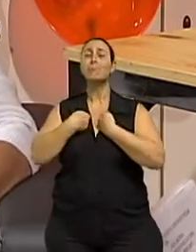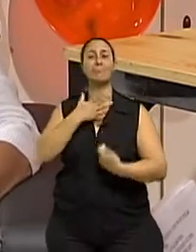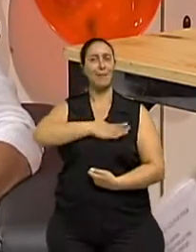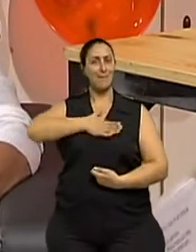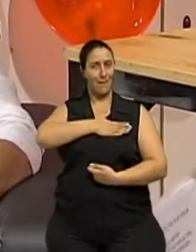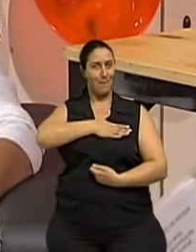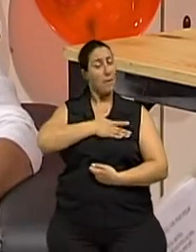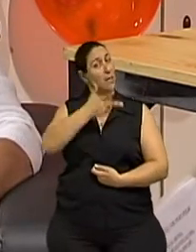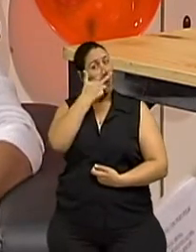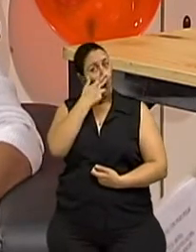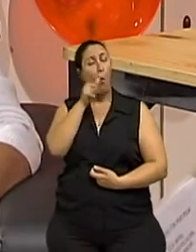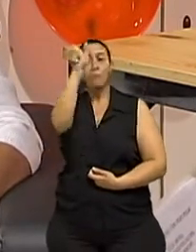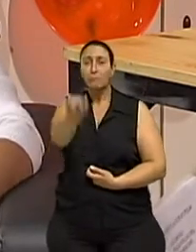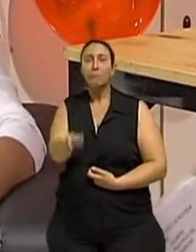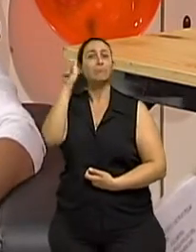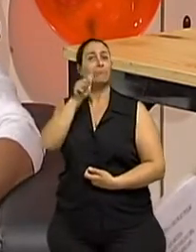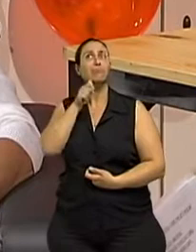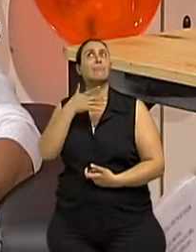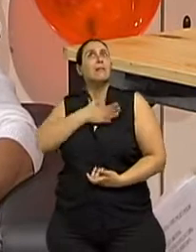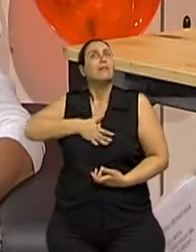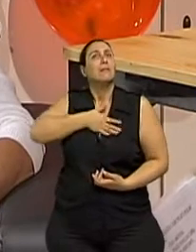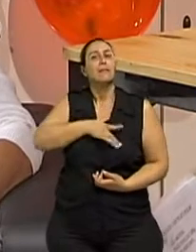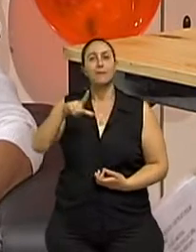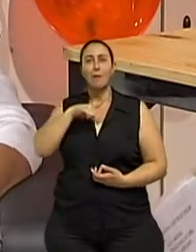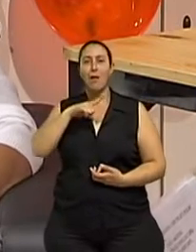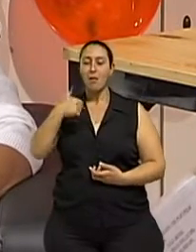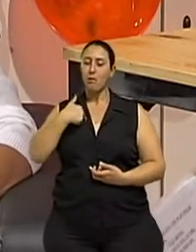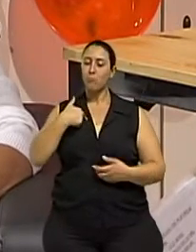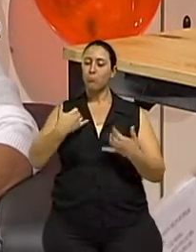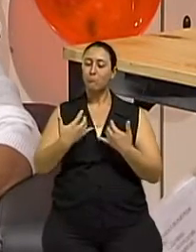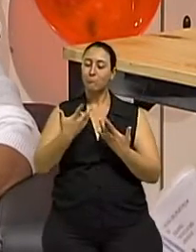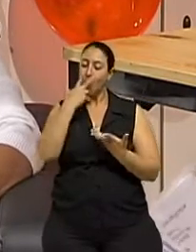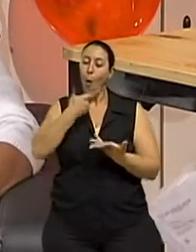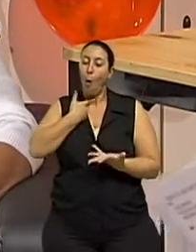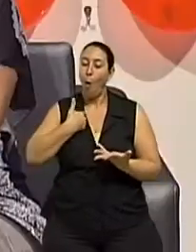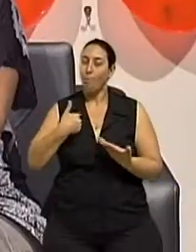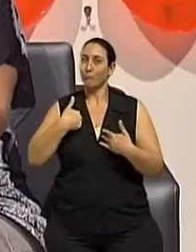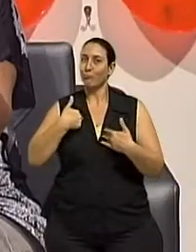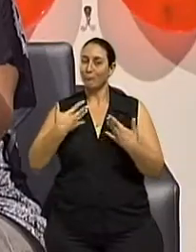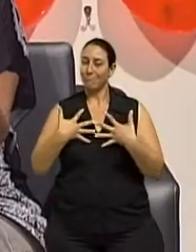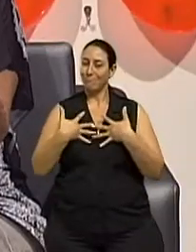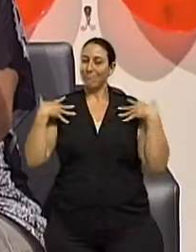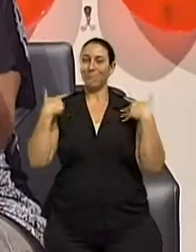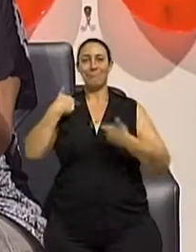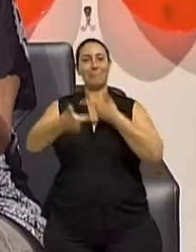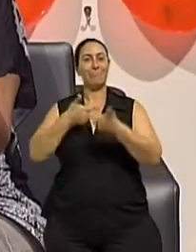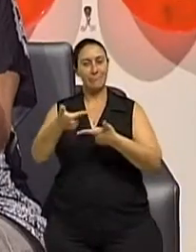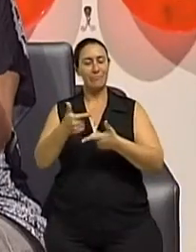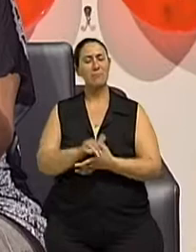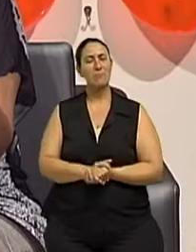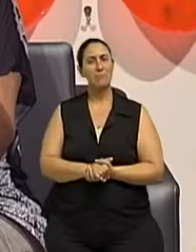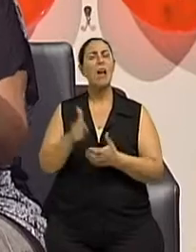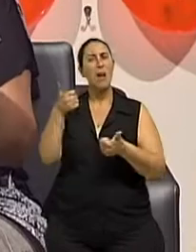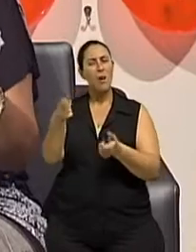mantenha a satisfação pessoal, mantenha a sua autorealização. Claro. Mas para ser voluntário,